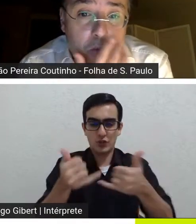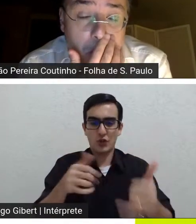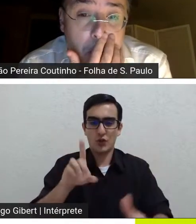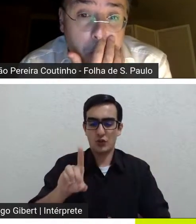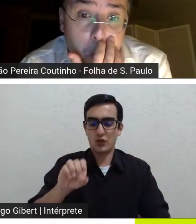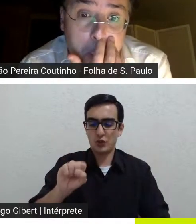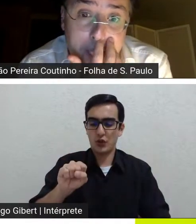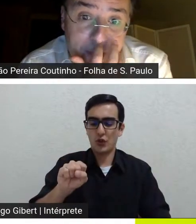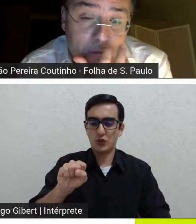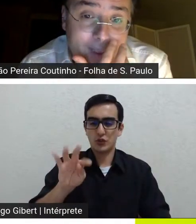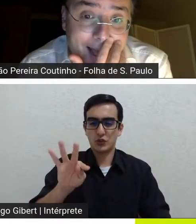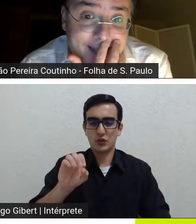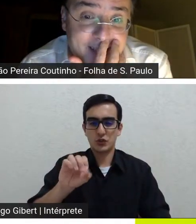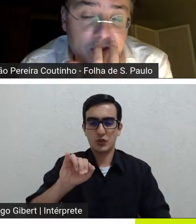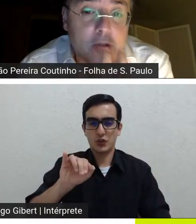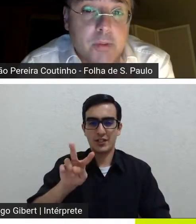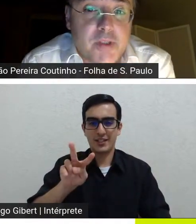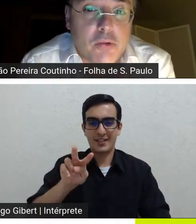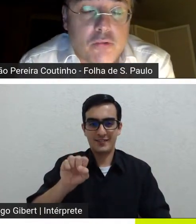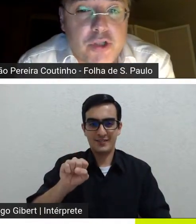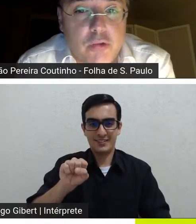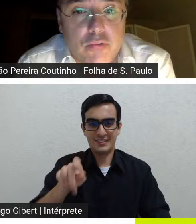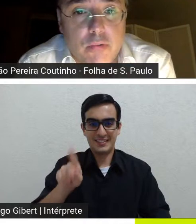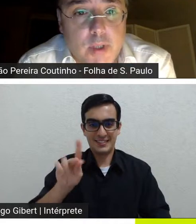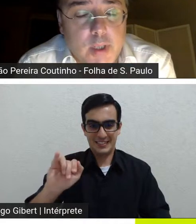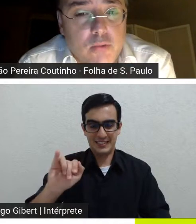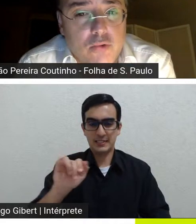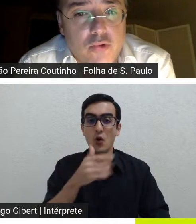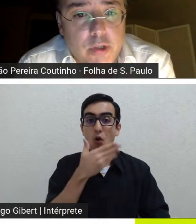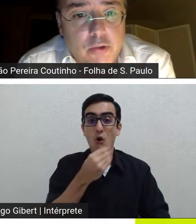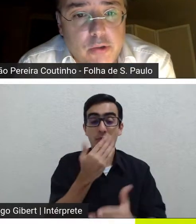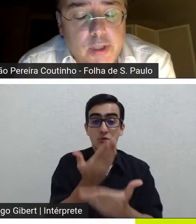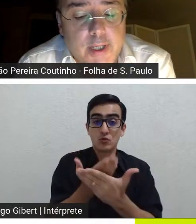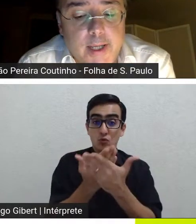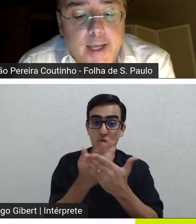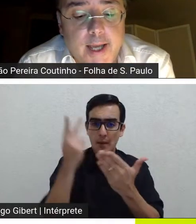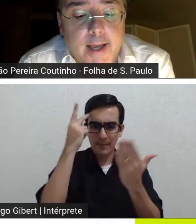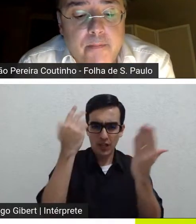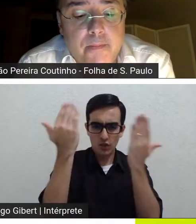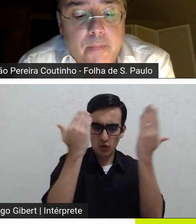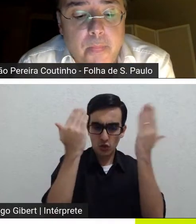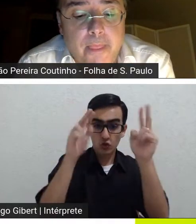o tratamento clássico sobre a psicologia do jogador